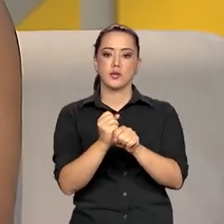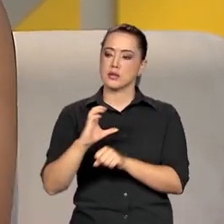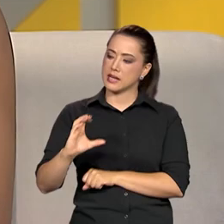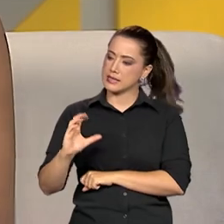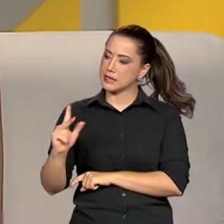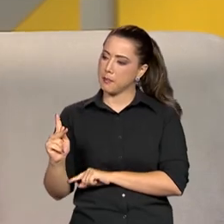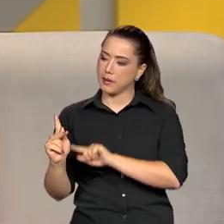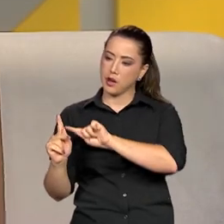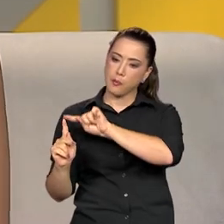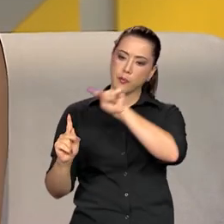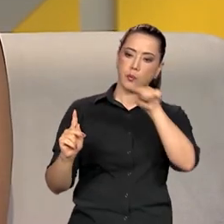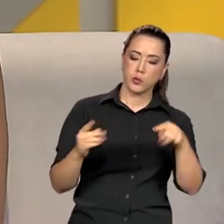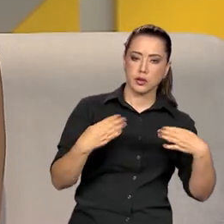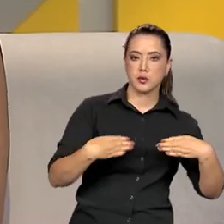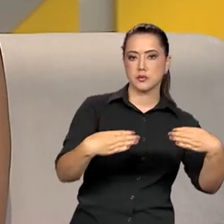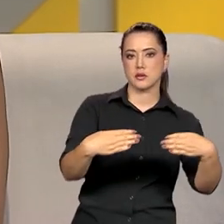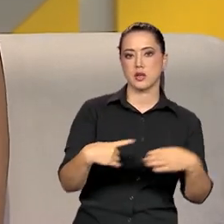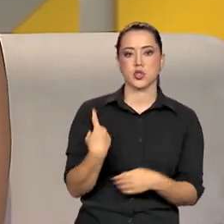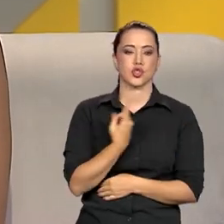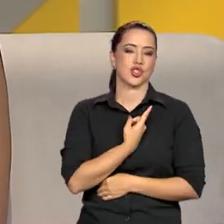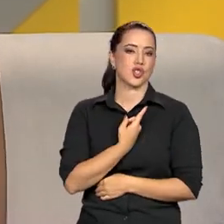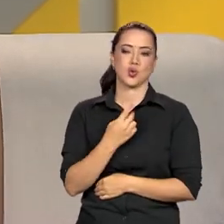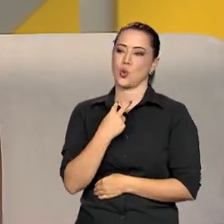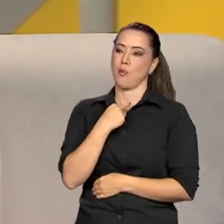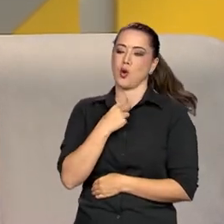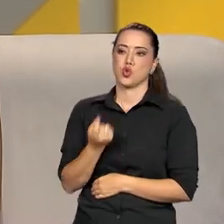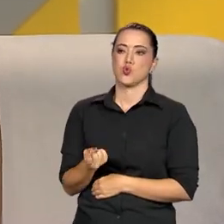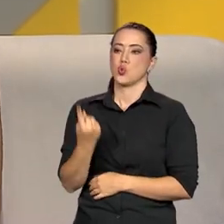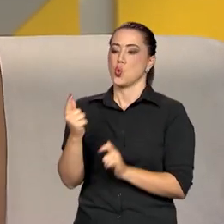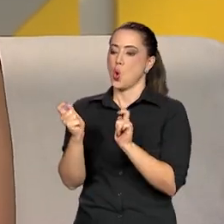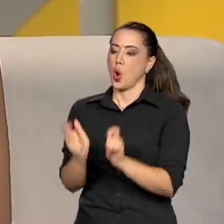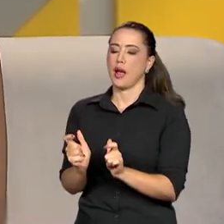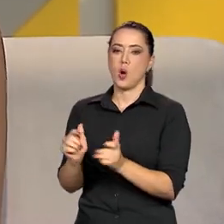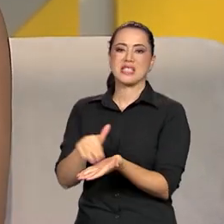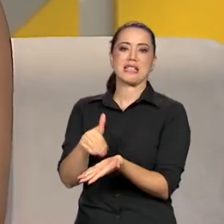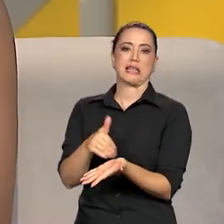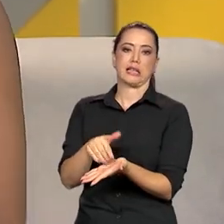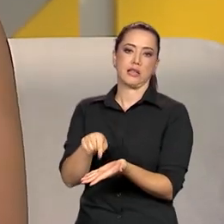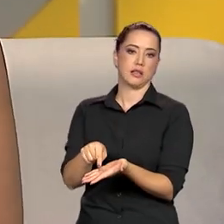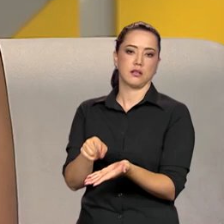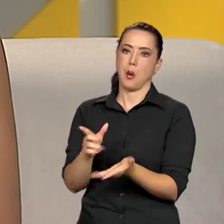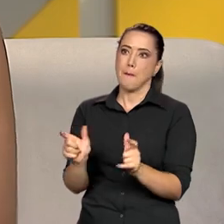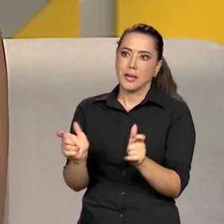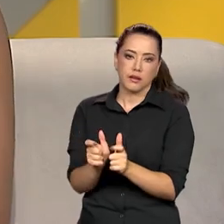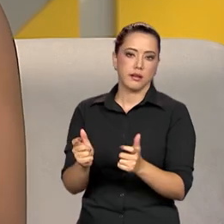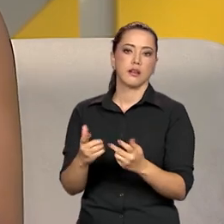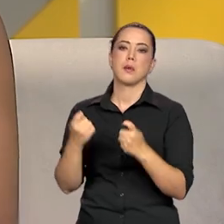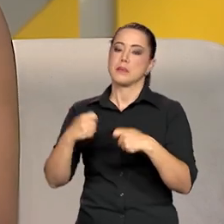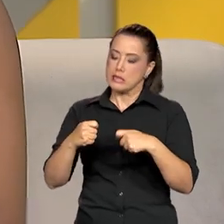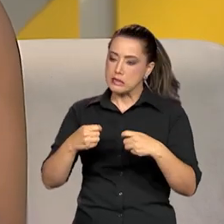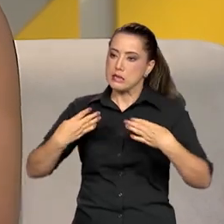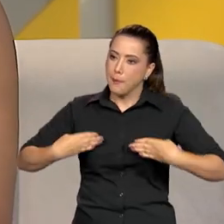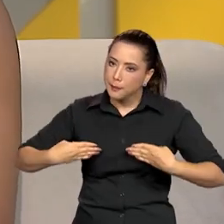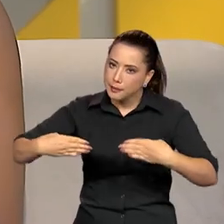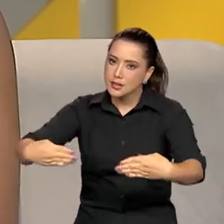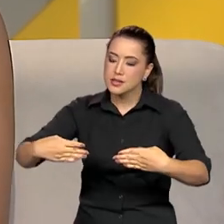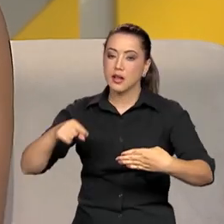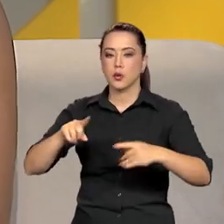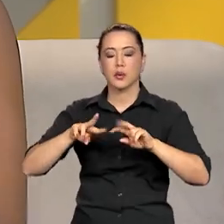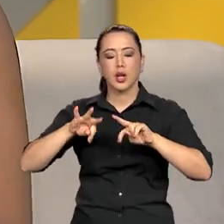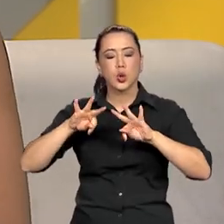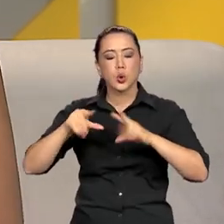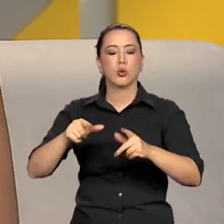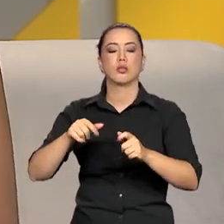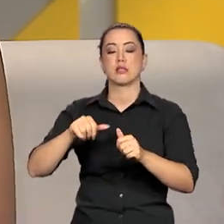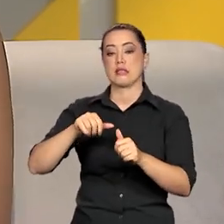que a gente não cabe mais dentro de uma secretaria, né? Para falar da igualdade racial. A precisa, sim, de um ministério, porque todas as nossas pautas, elas